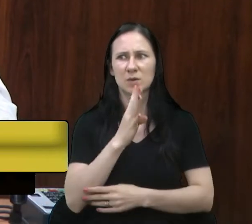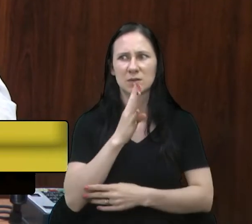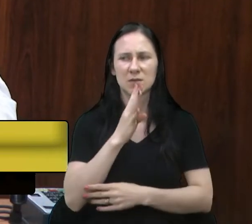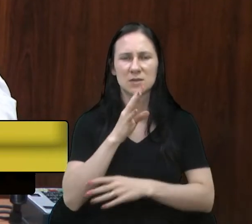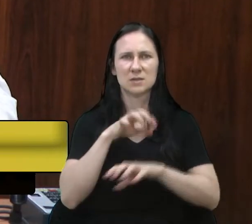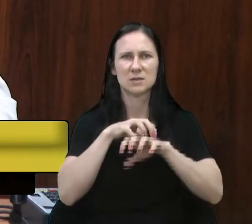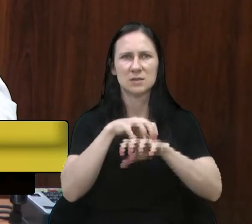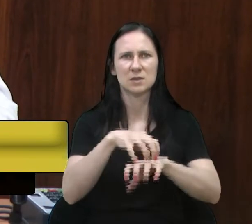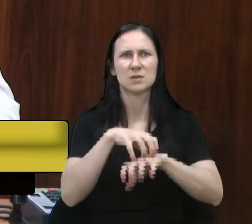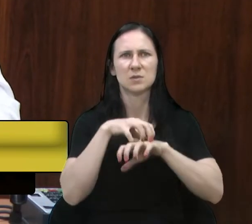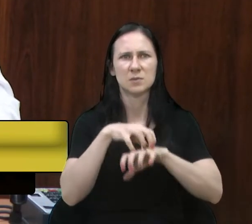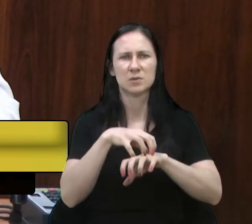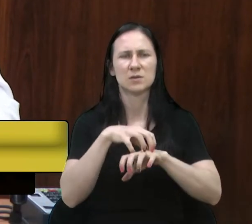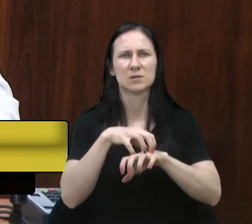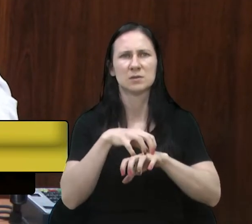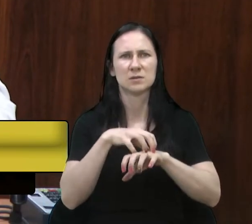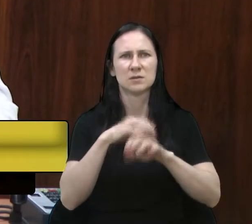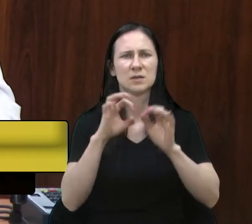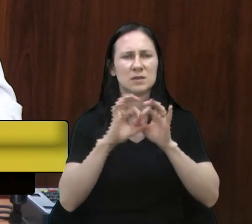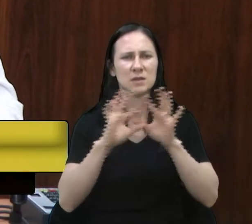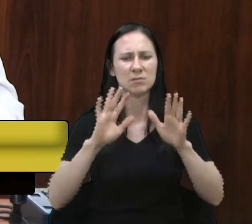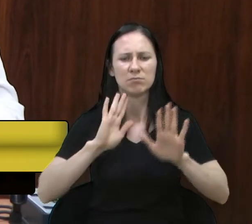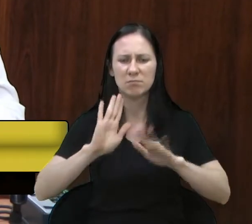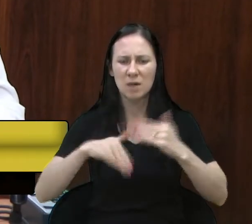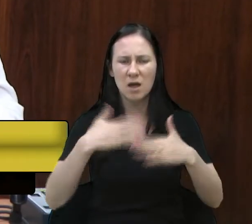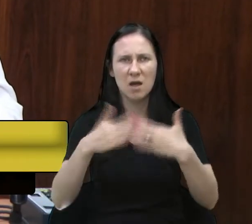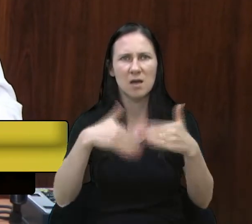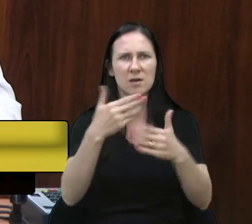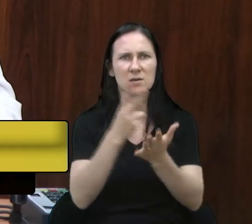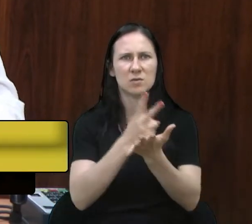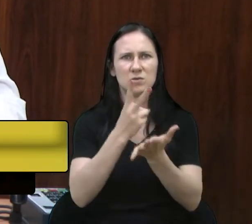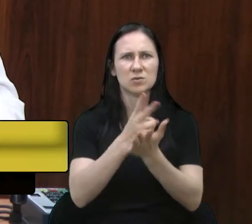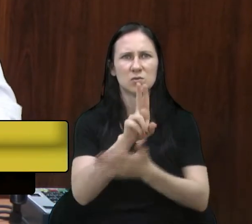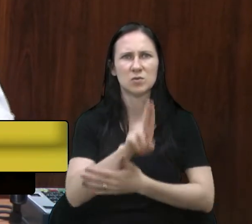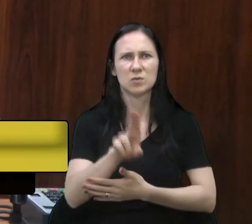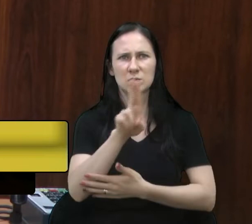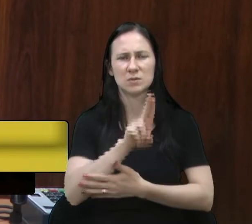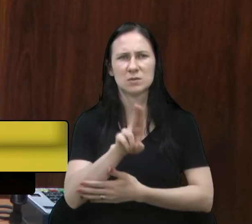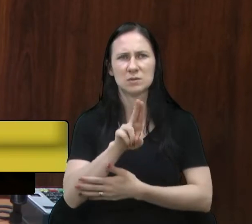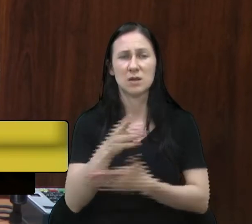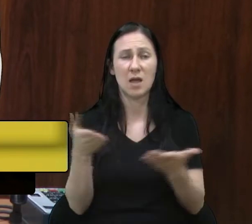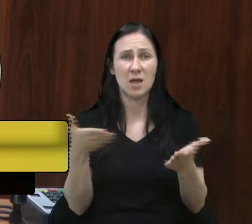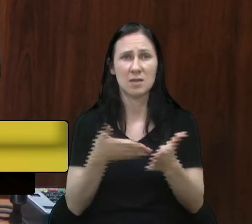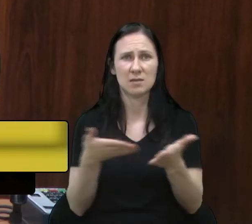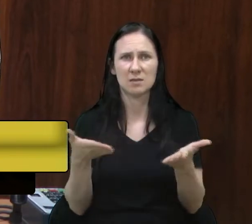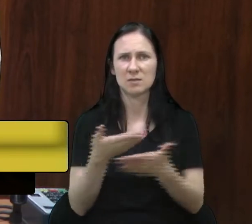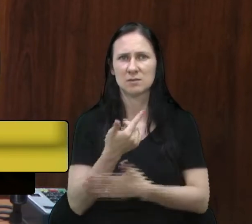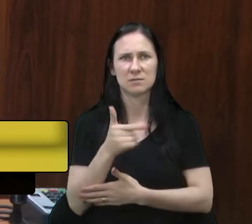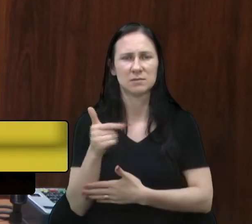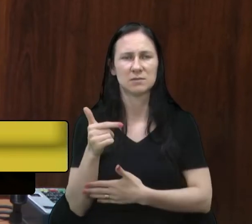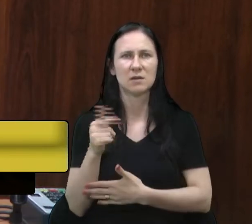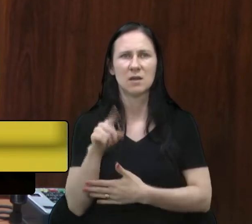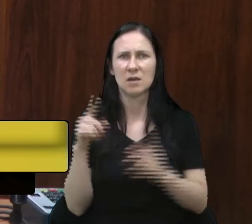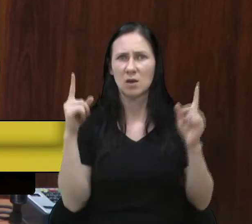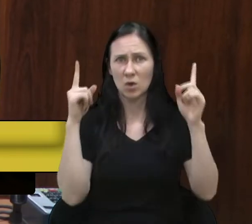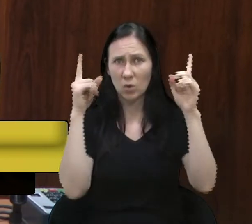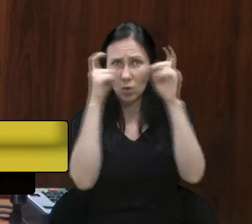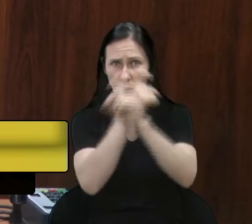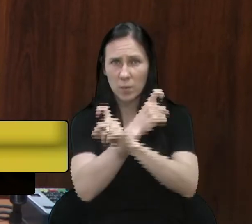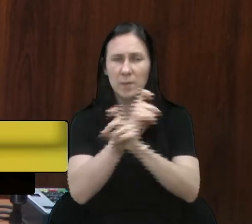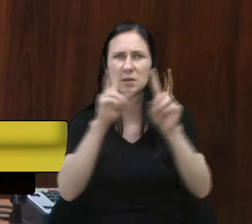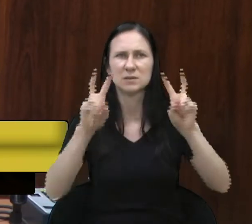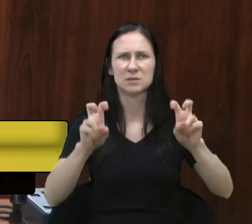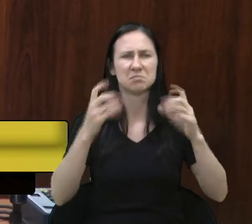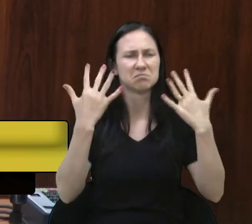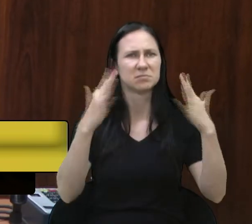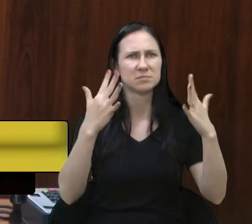e que deem fluidez ao transporte e quem a utiliza, que é o que não acontece hoje. Então, é complexo o tema, parabenizo